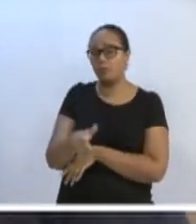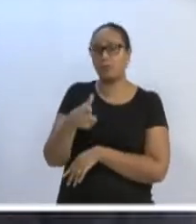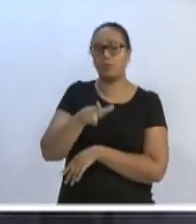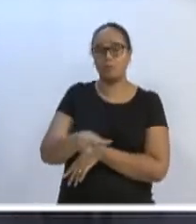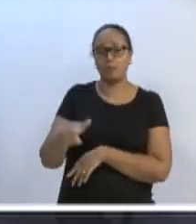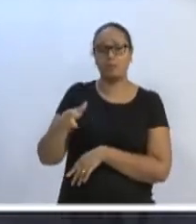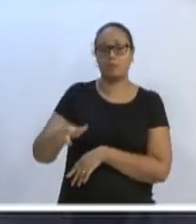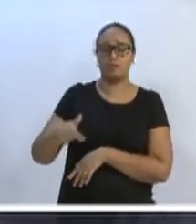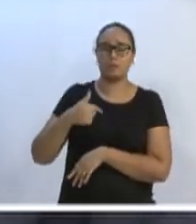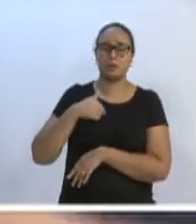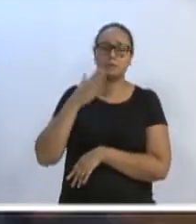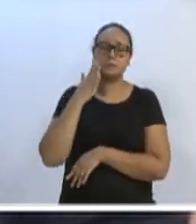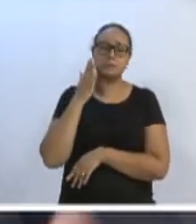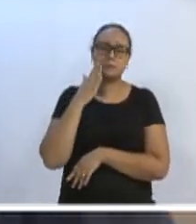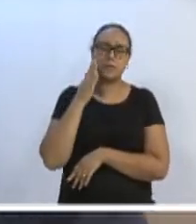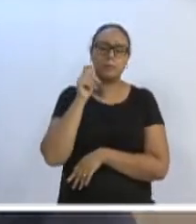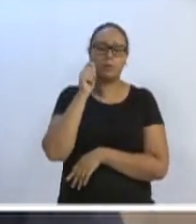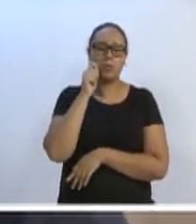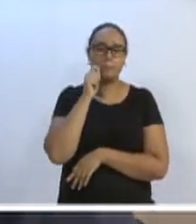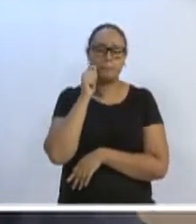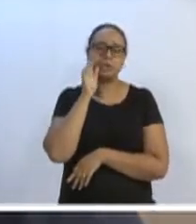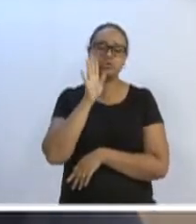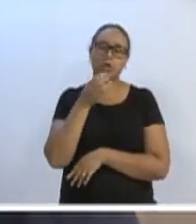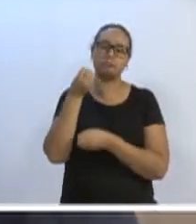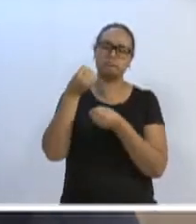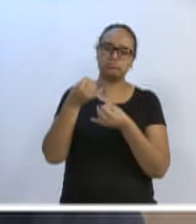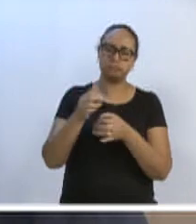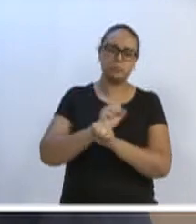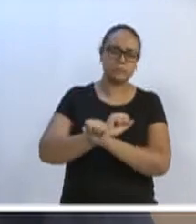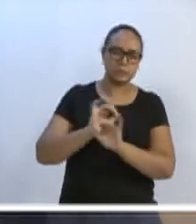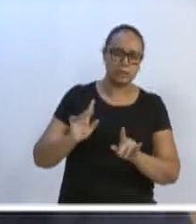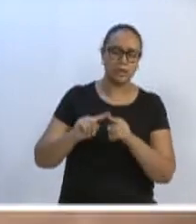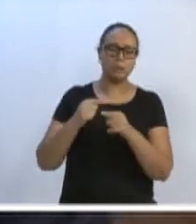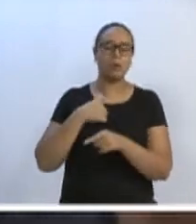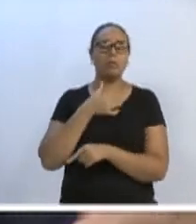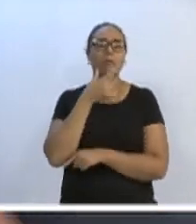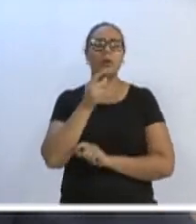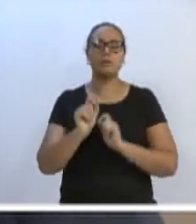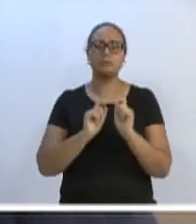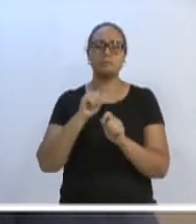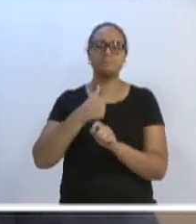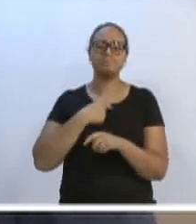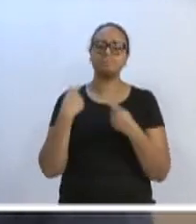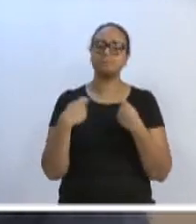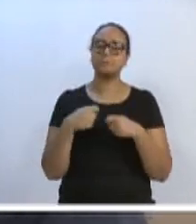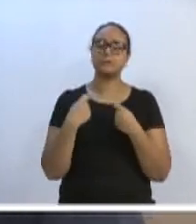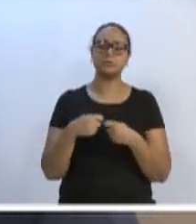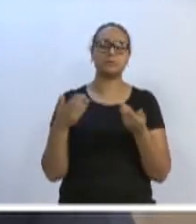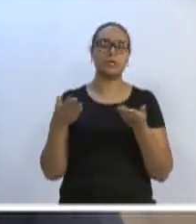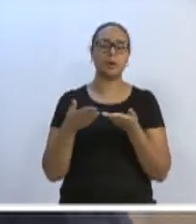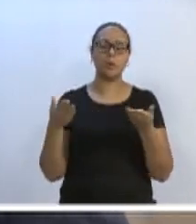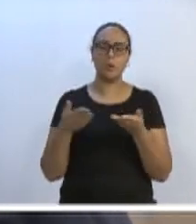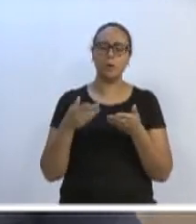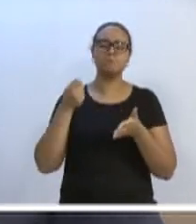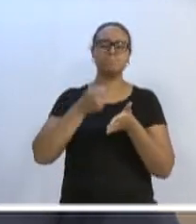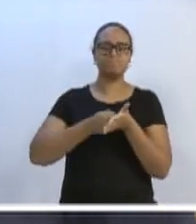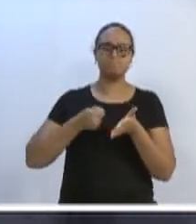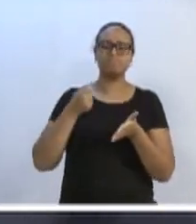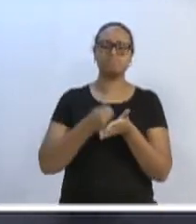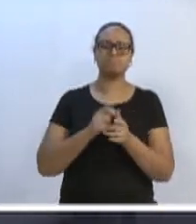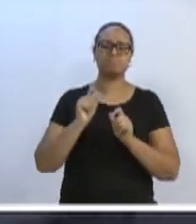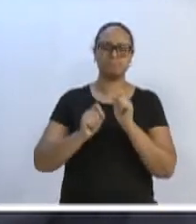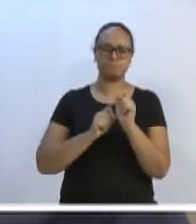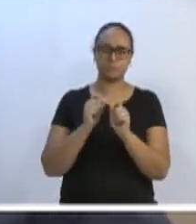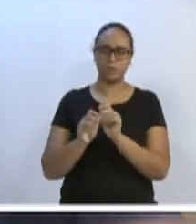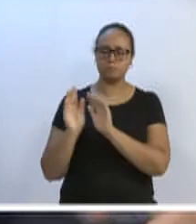vereador que me antecedeu, Amir, falou muito bem. Eu acho que nós temos que realmente começar uma campanha, que é uma campanha em prol do nosso